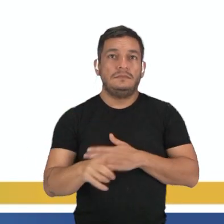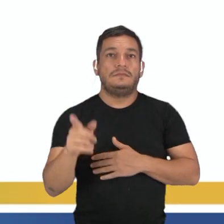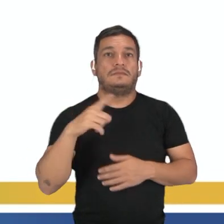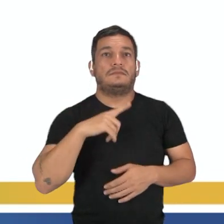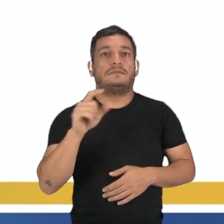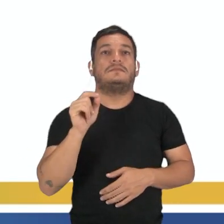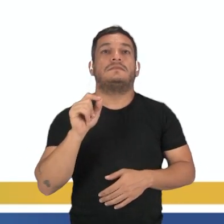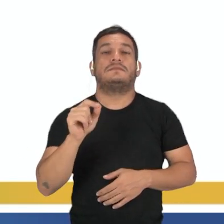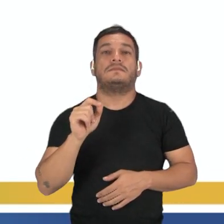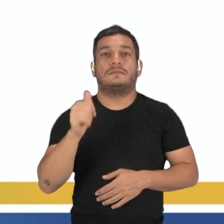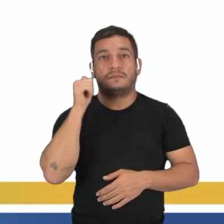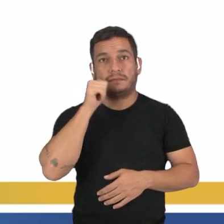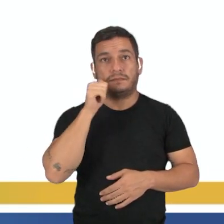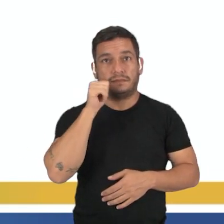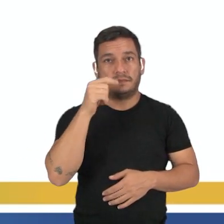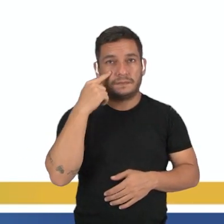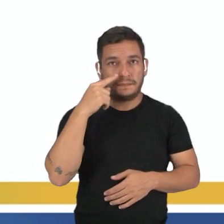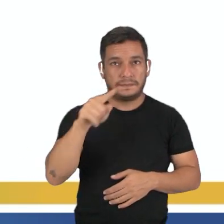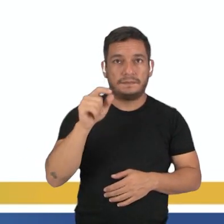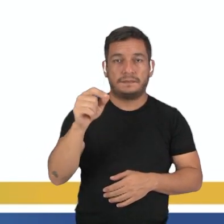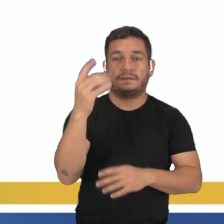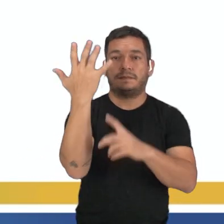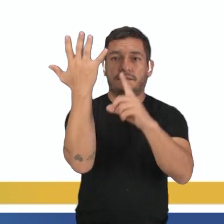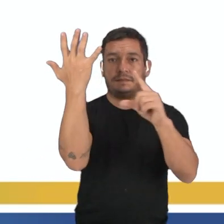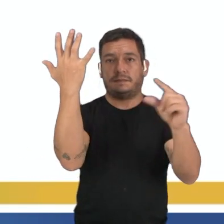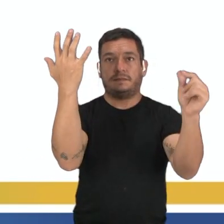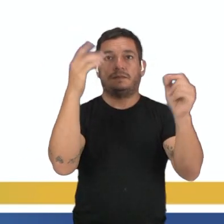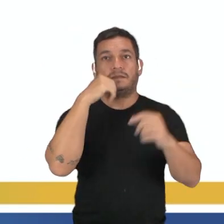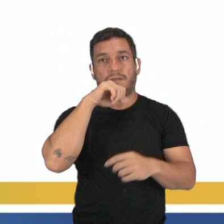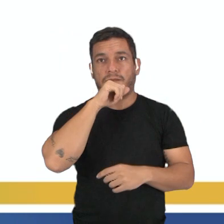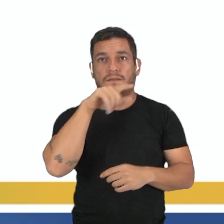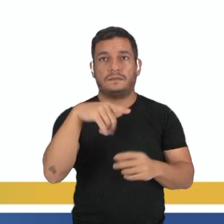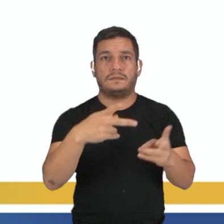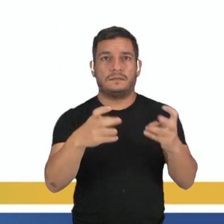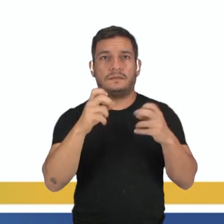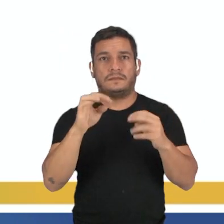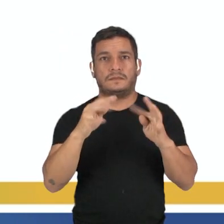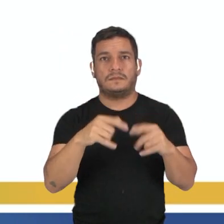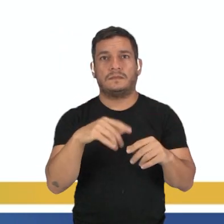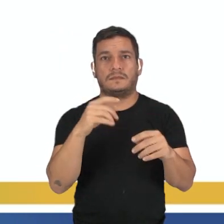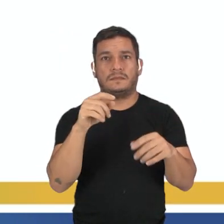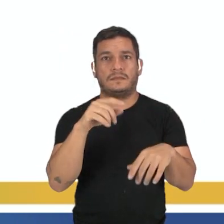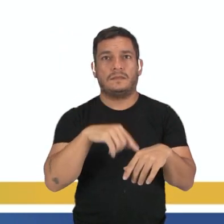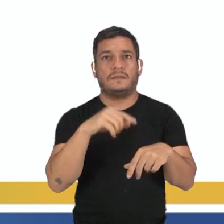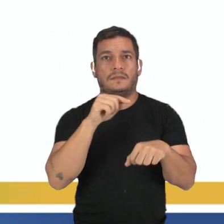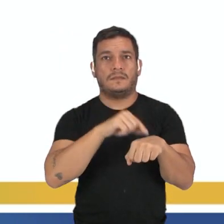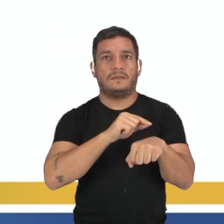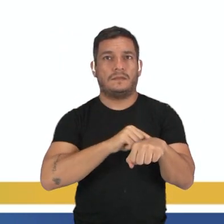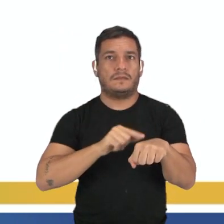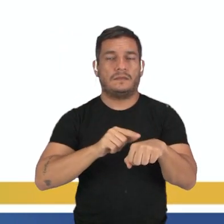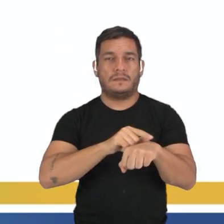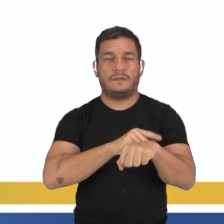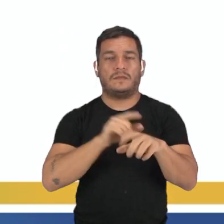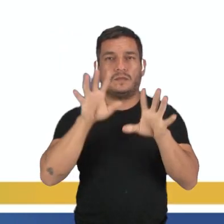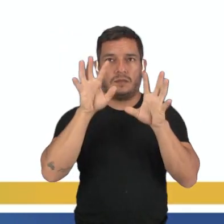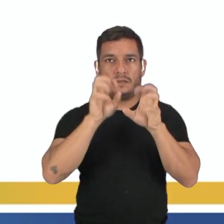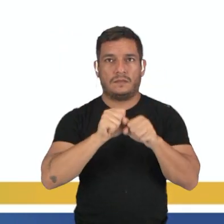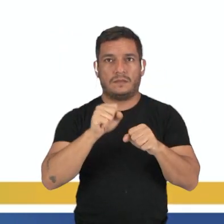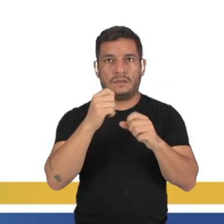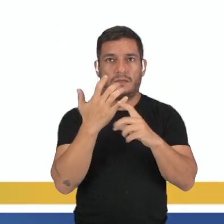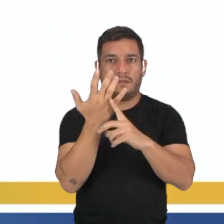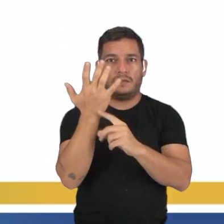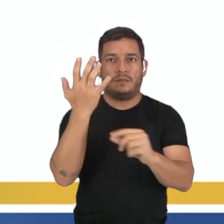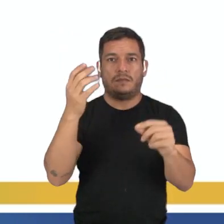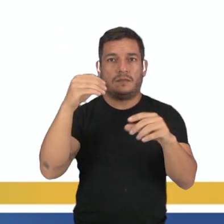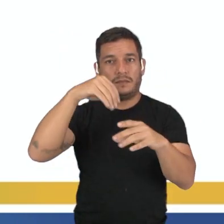gente tem o seguinte. Uma garota estava observando a samambai de sua mãe, quando percebeu que todas as folhas estavam cheias de pontos escuros na